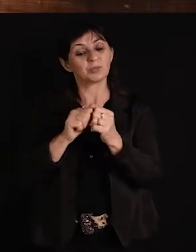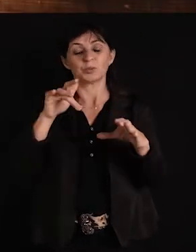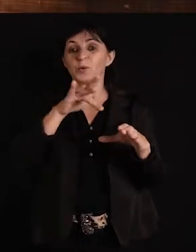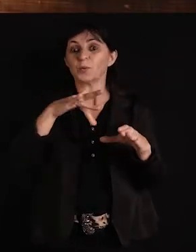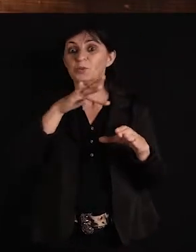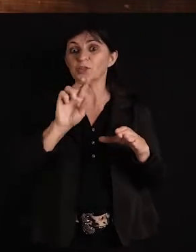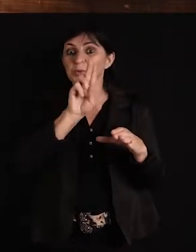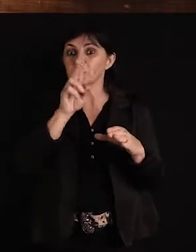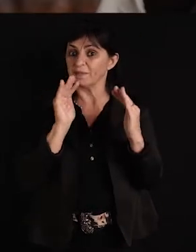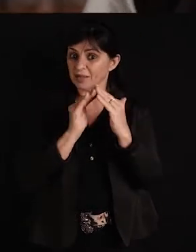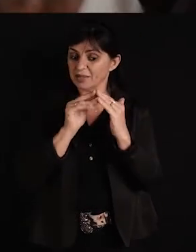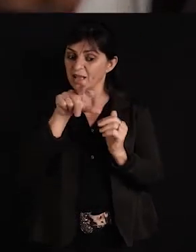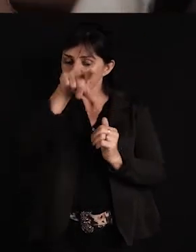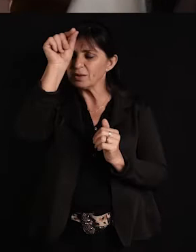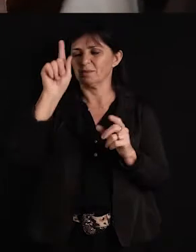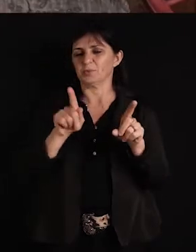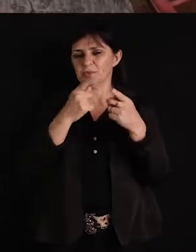assim, por isso que eu escolhi essa música.